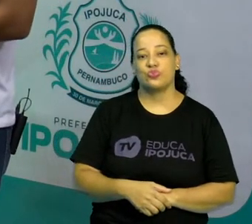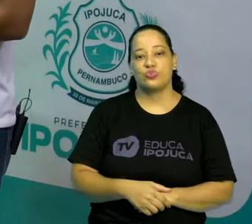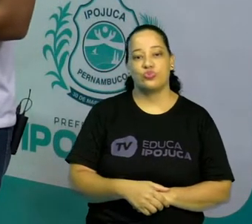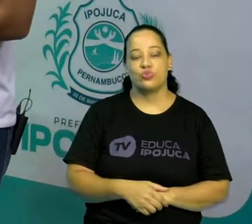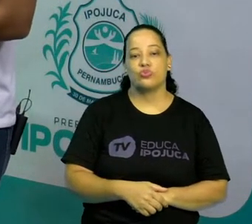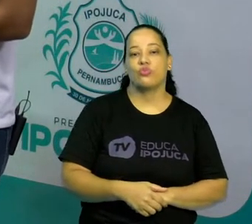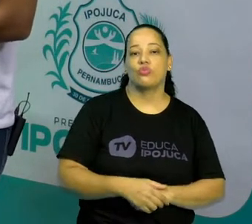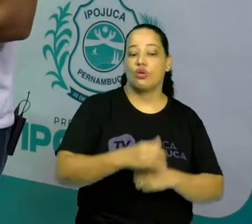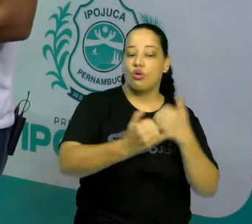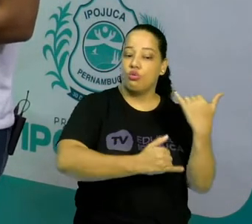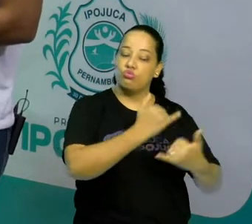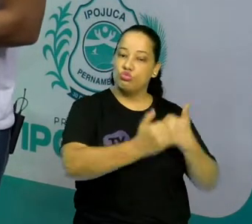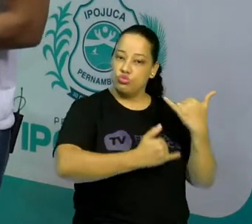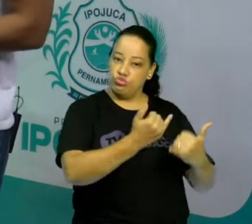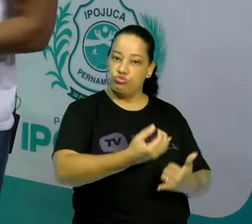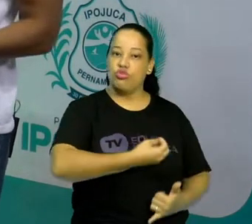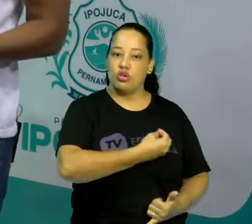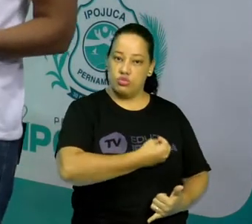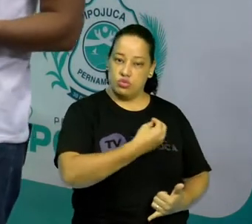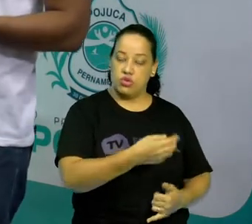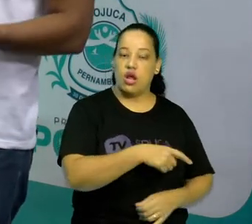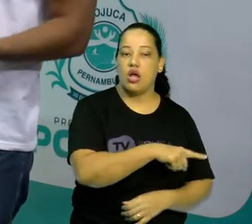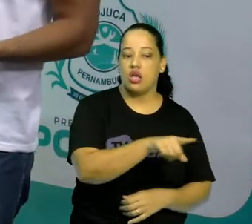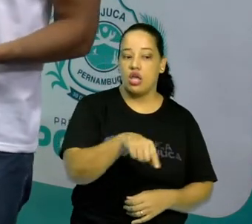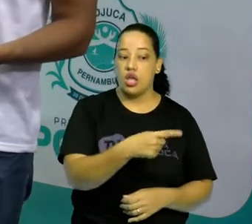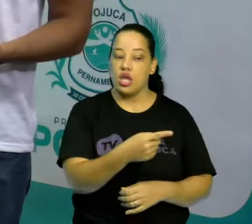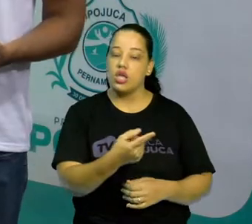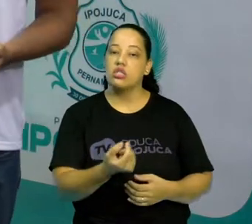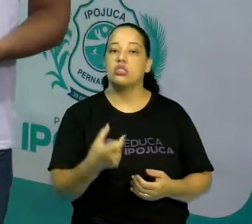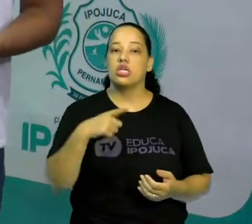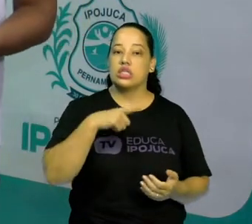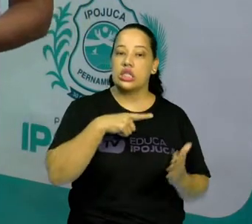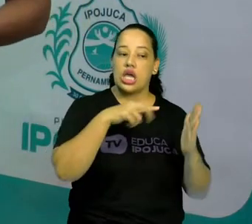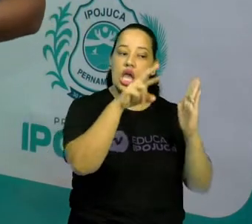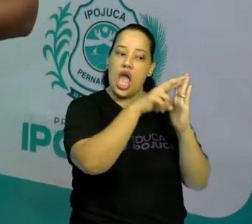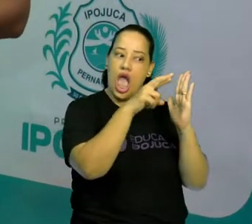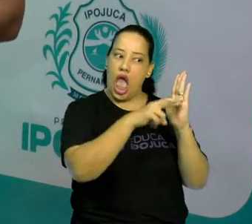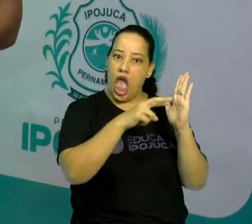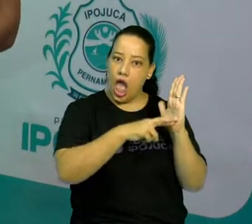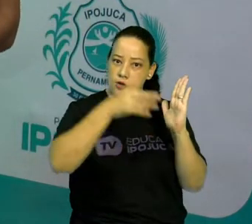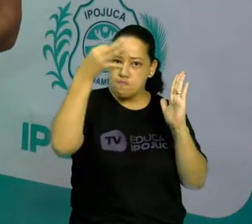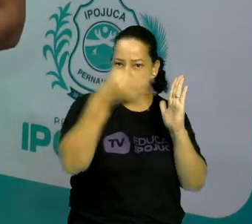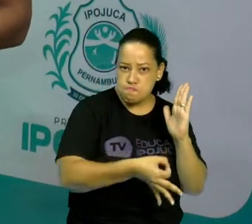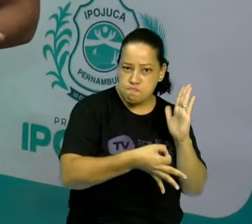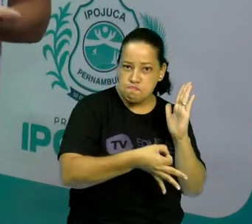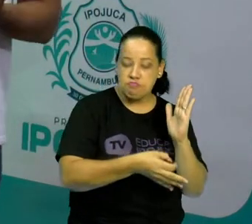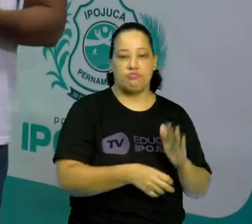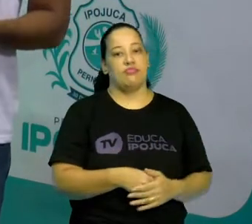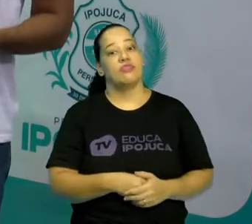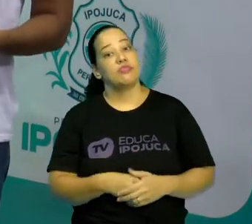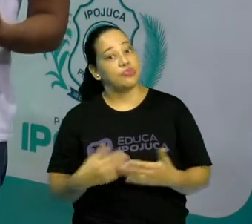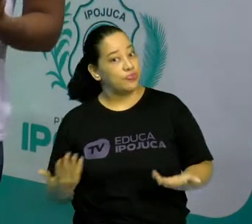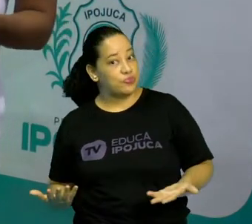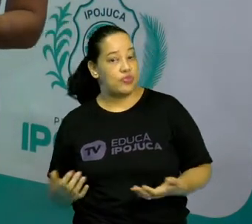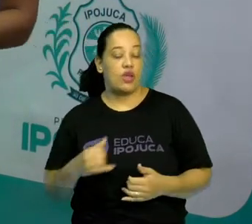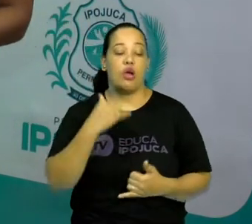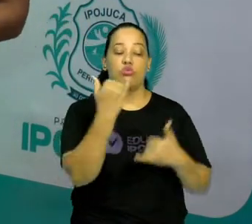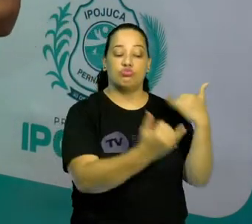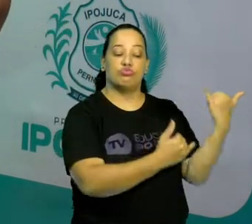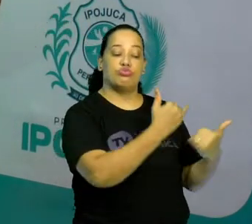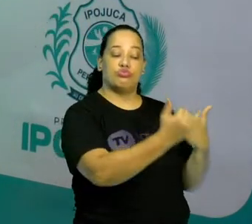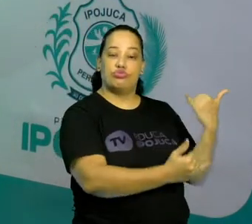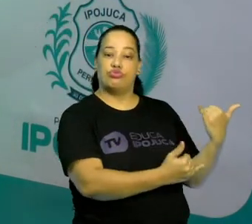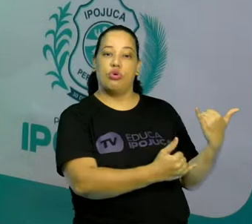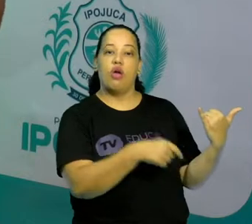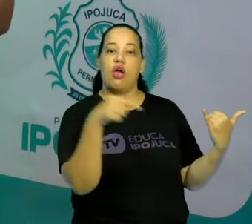Os jogos populares, eles possuem regras fixas? Bom, como vocês sabem, o jogo não possui